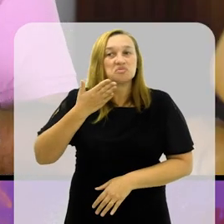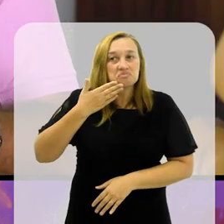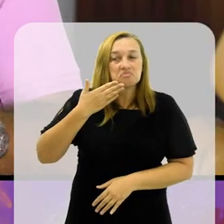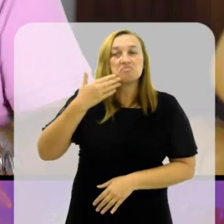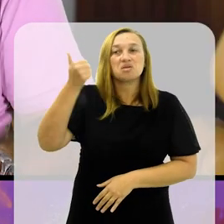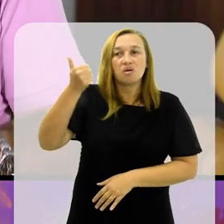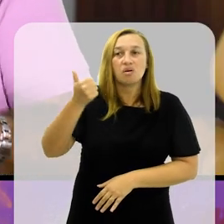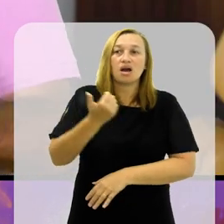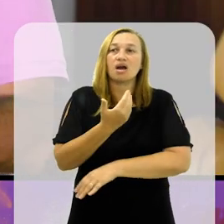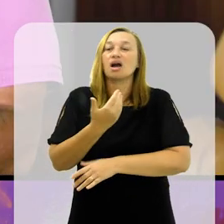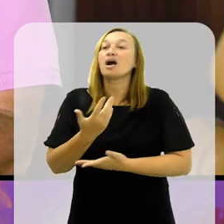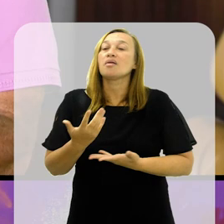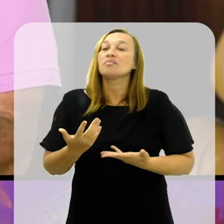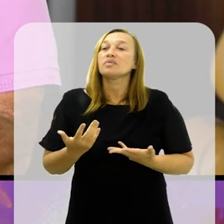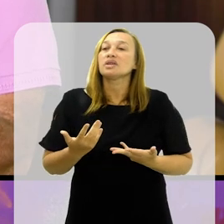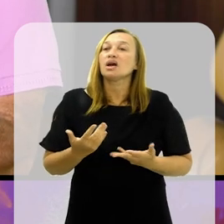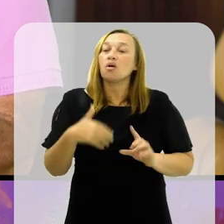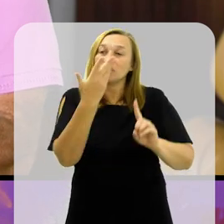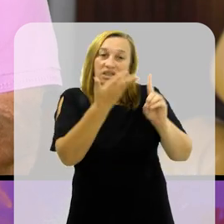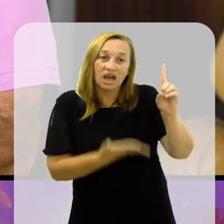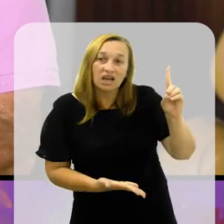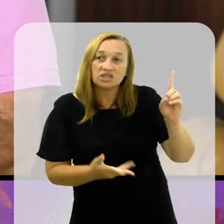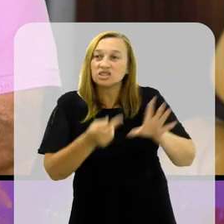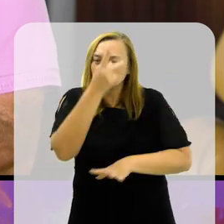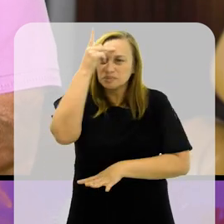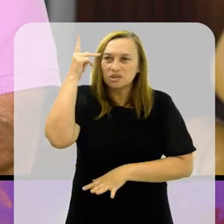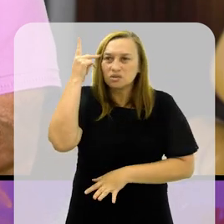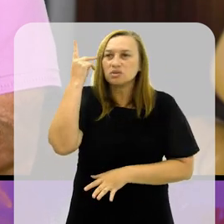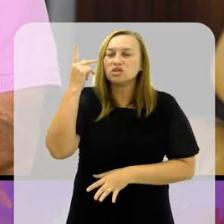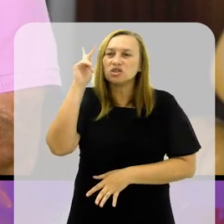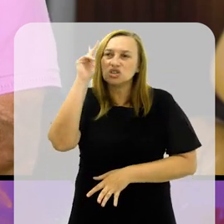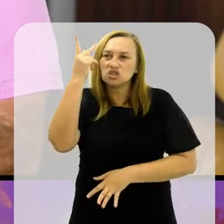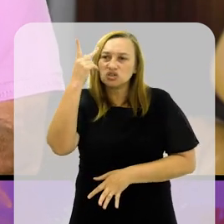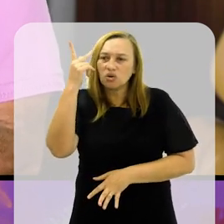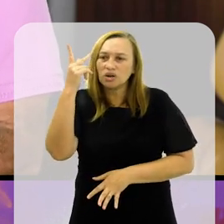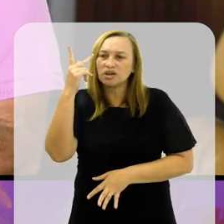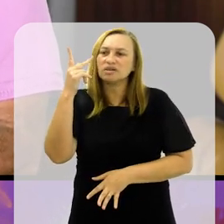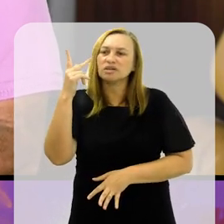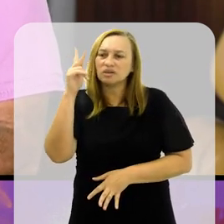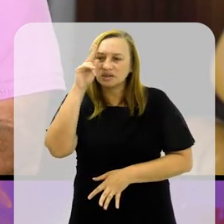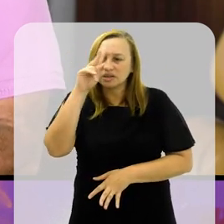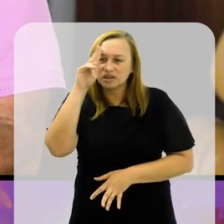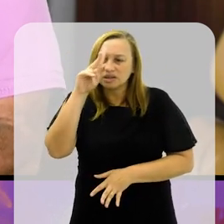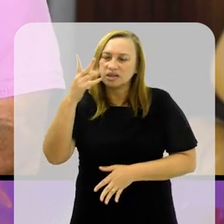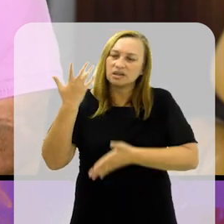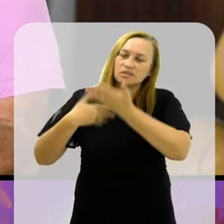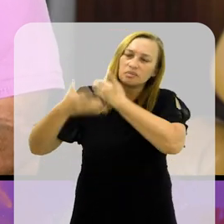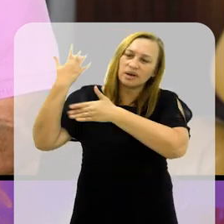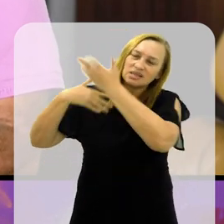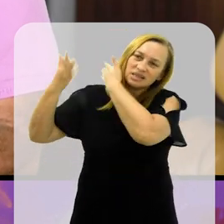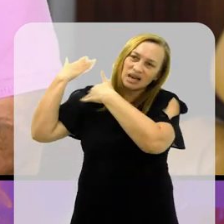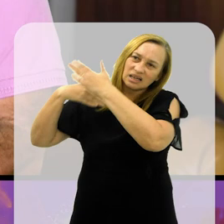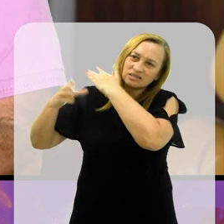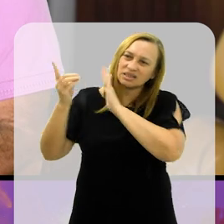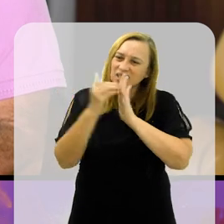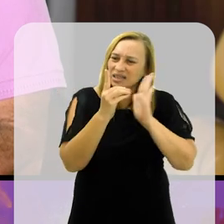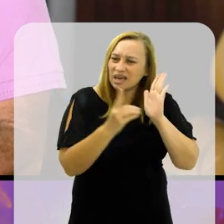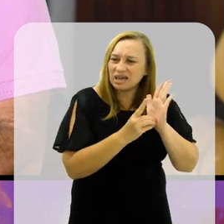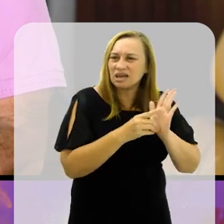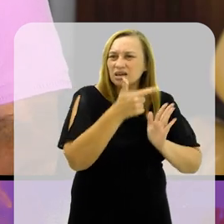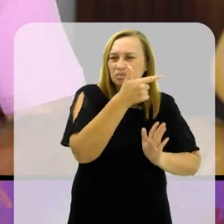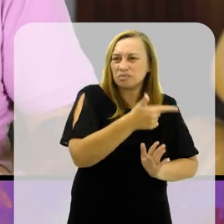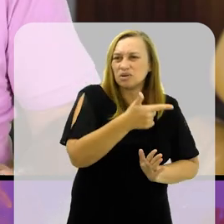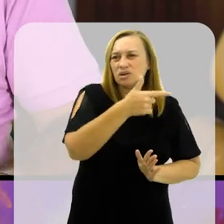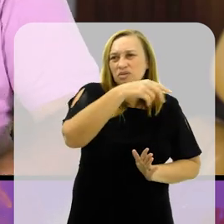que eu acho mais bonita. Ela é uma homenagem a essas pessoas que fizeram história no Vasco na década de 20, em